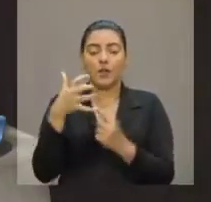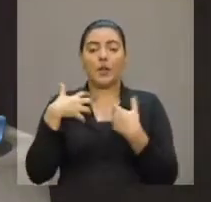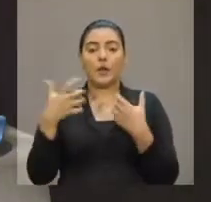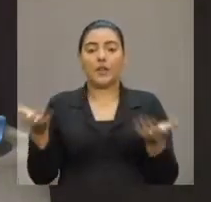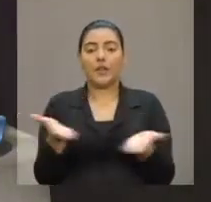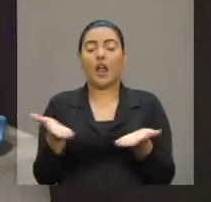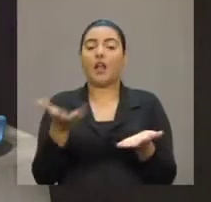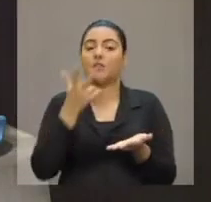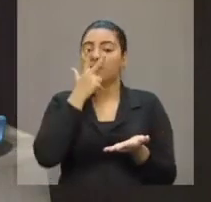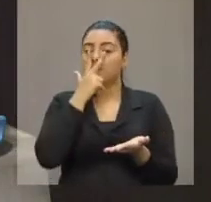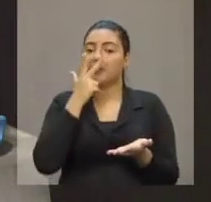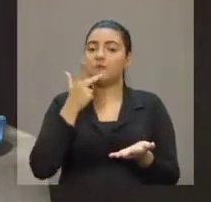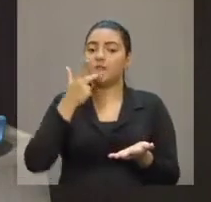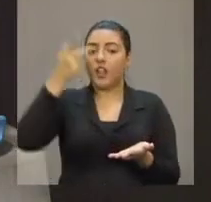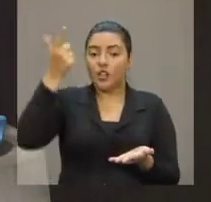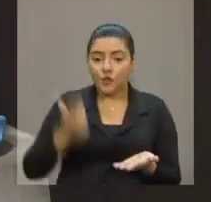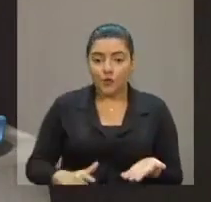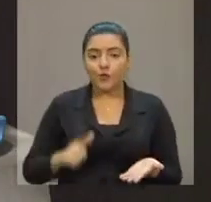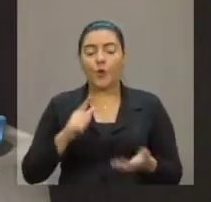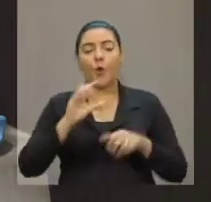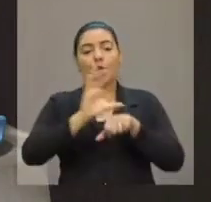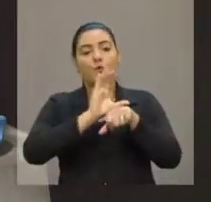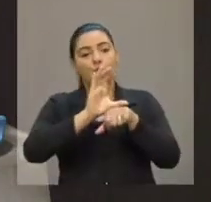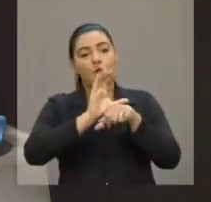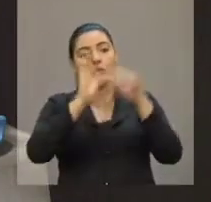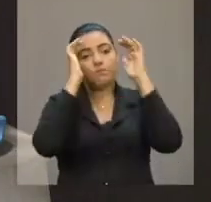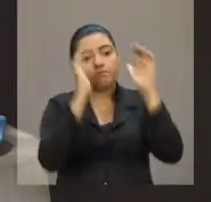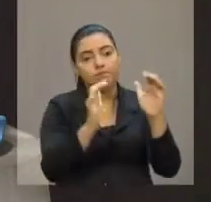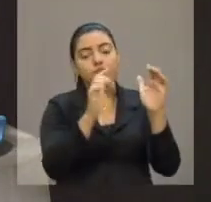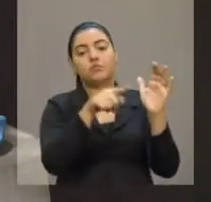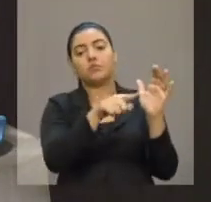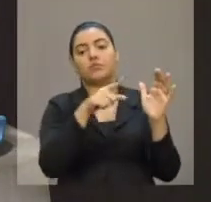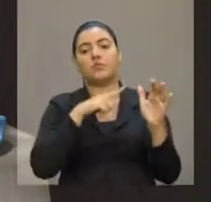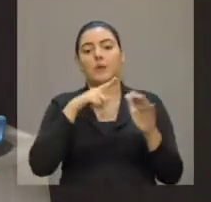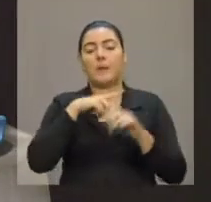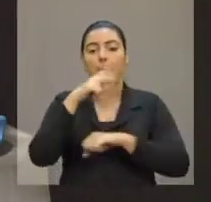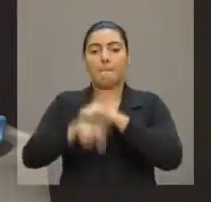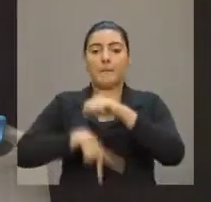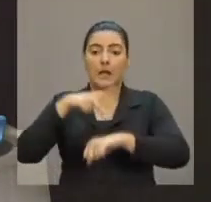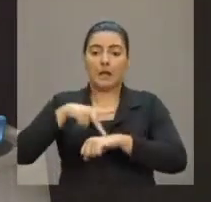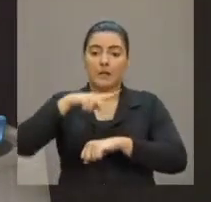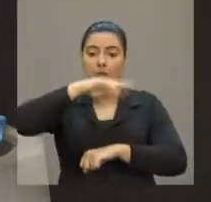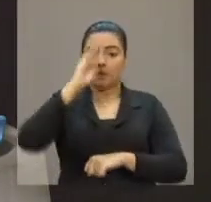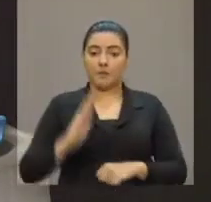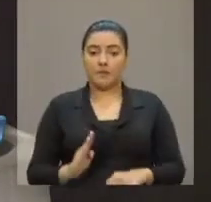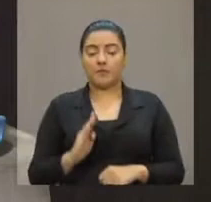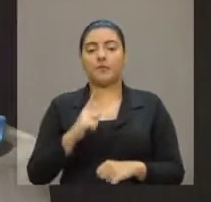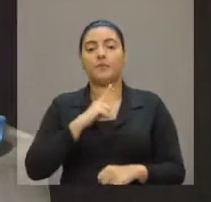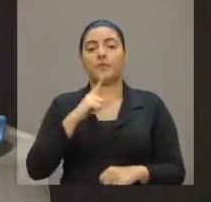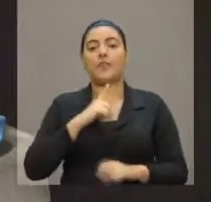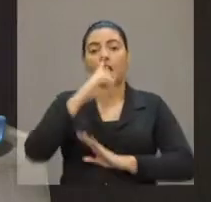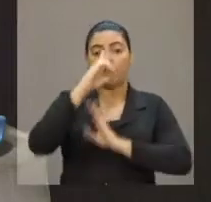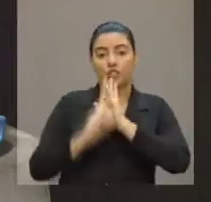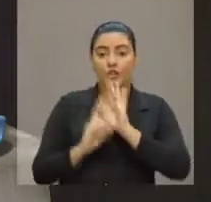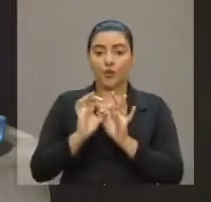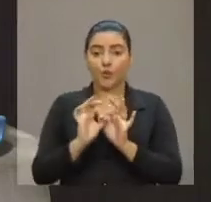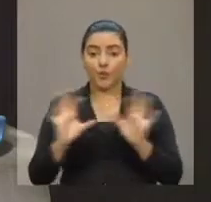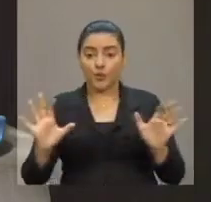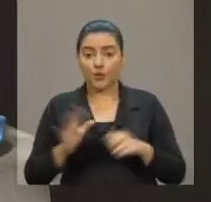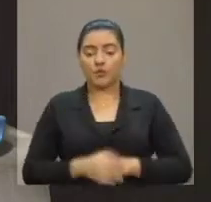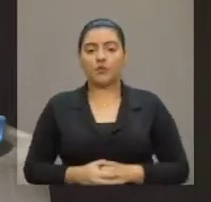reafirmar um princípio constitucional da República Federativa do Brasil, que é o princípio da democracia.